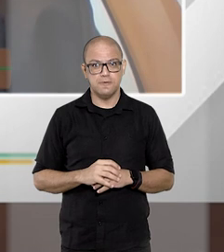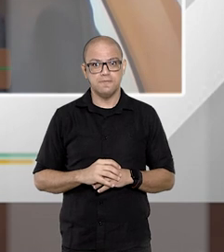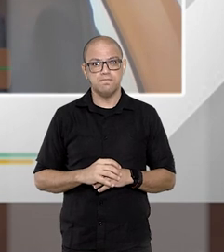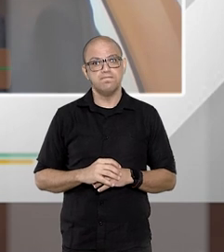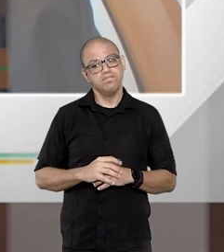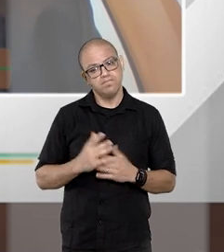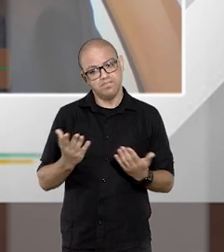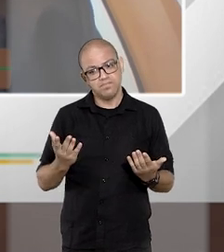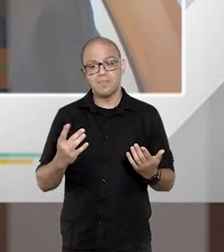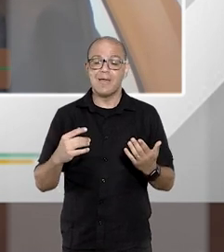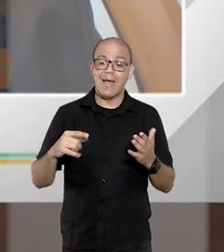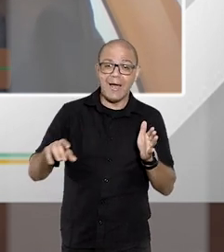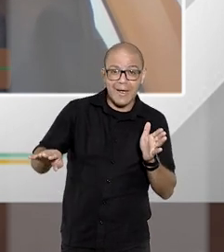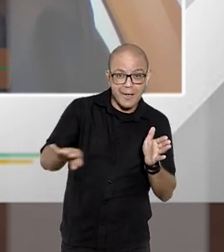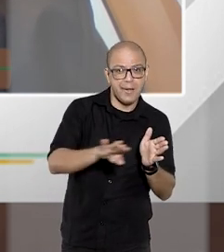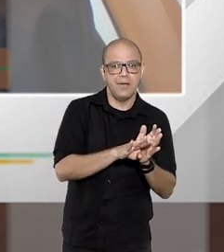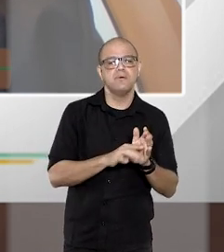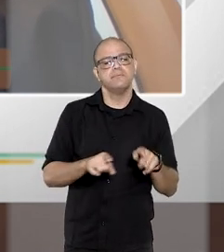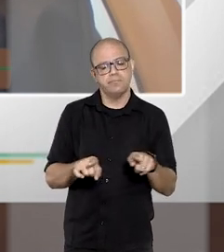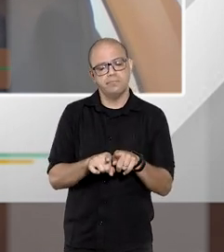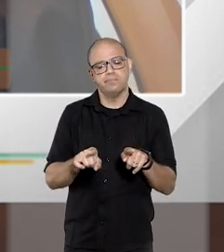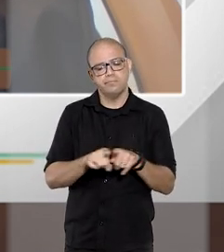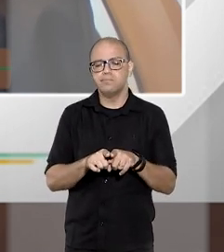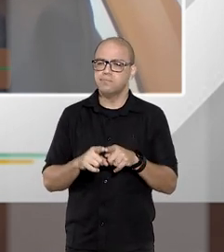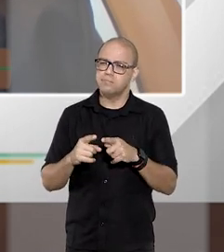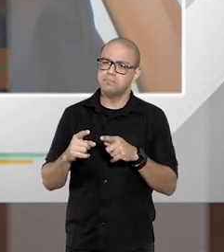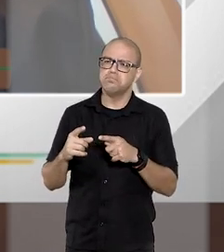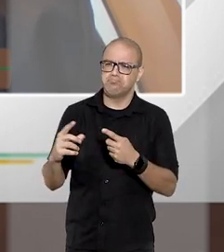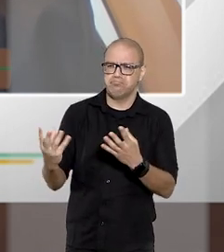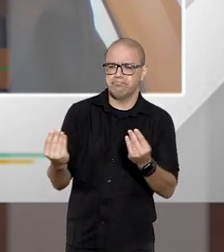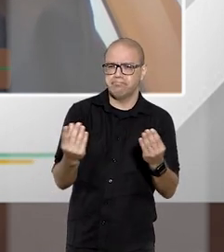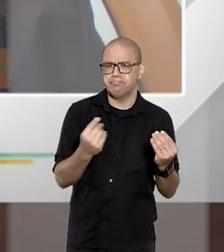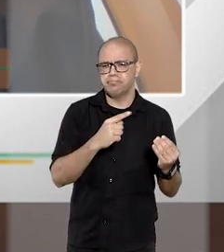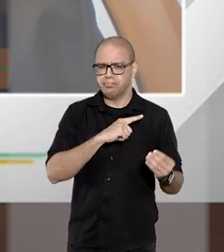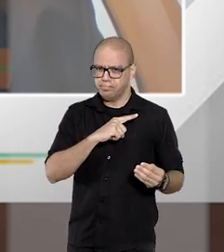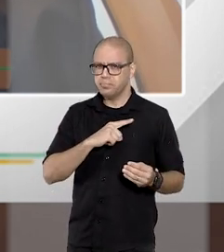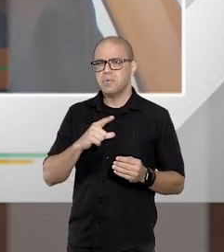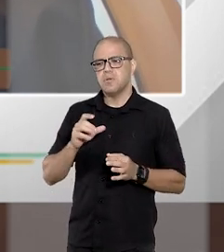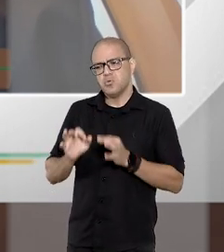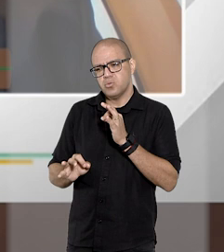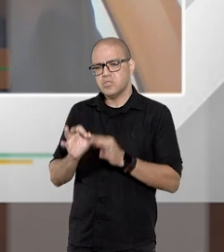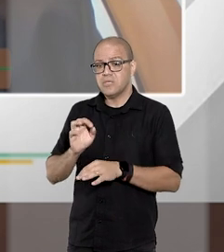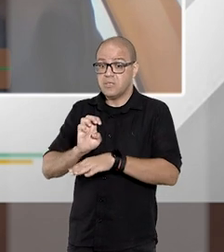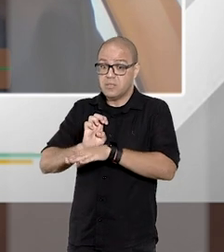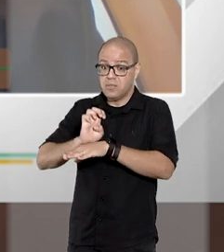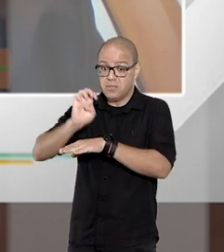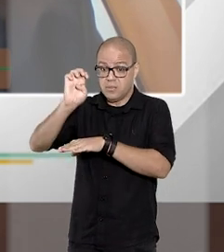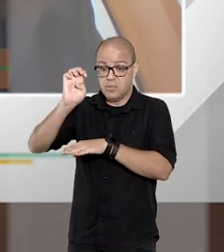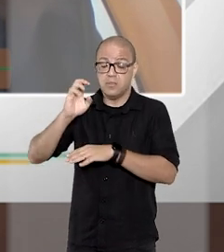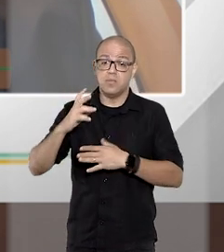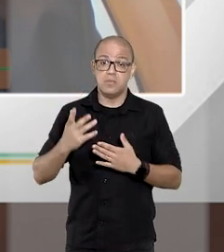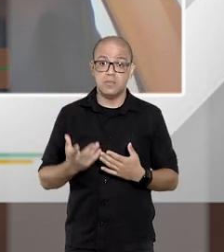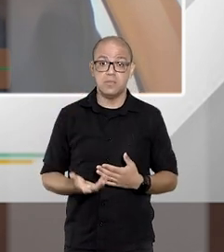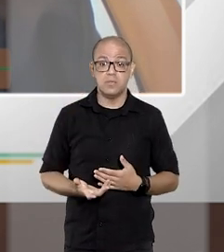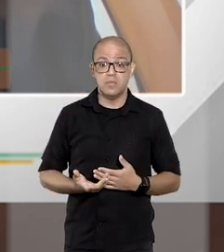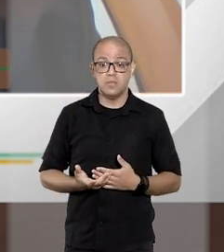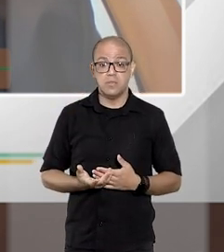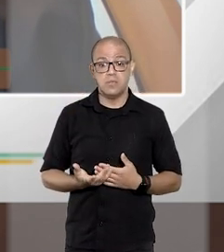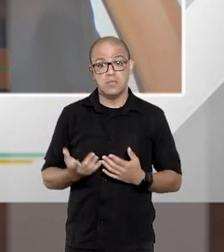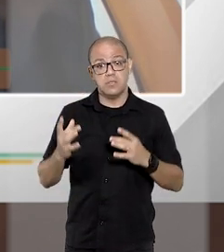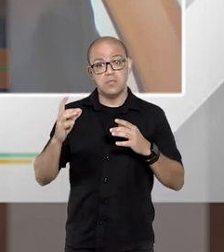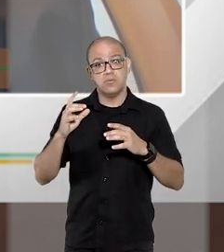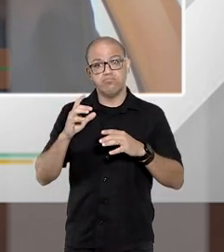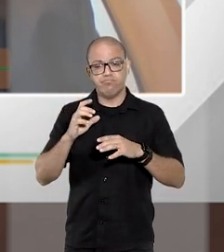até dessa natureza também se vê bastante nos Juizados Estaduais nos Juizados